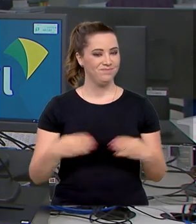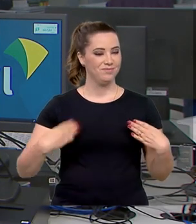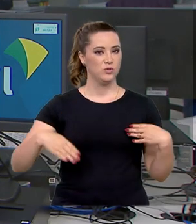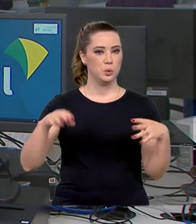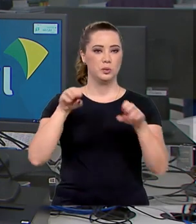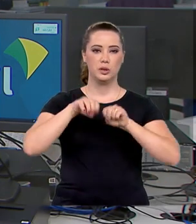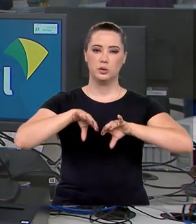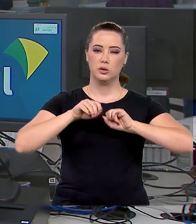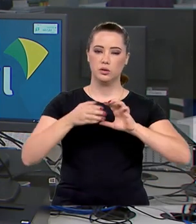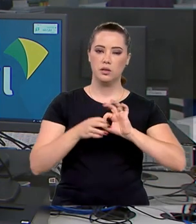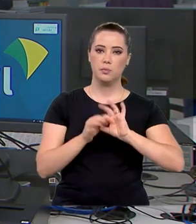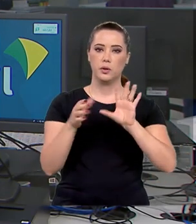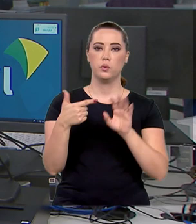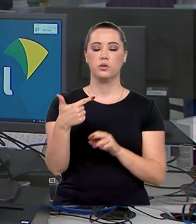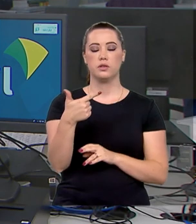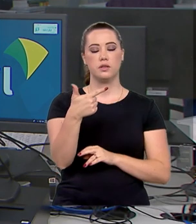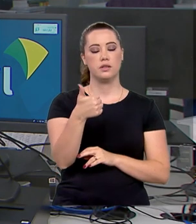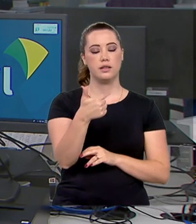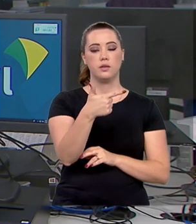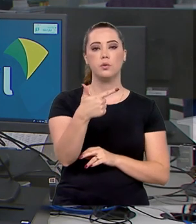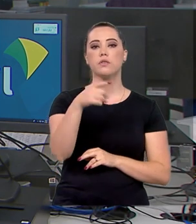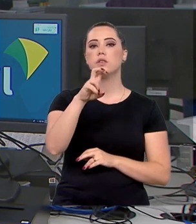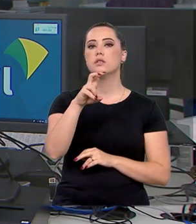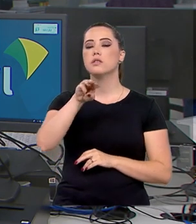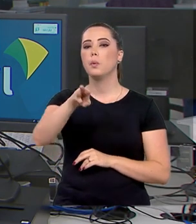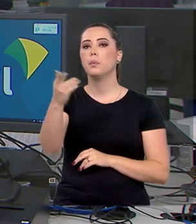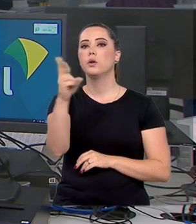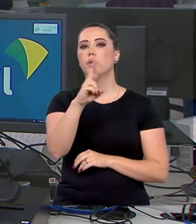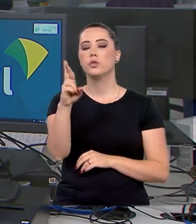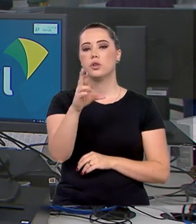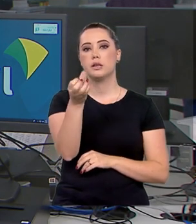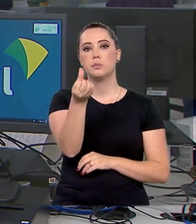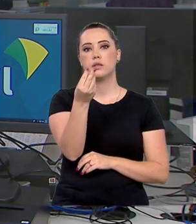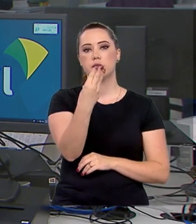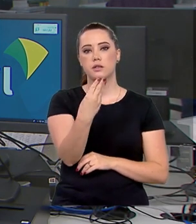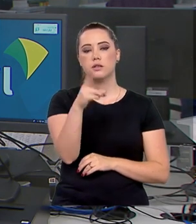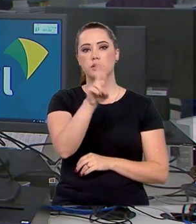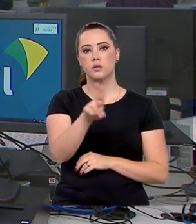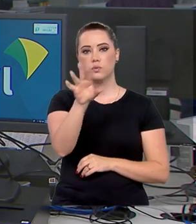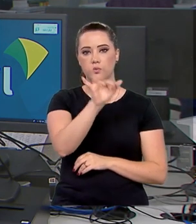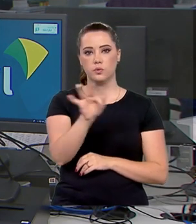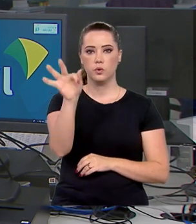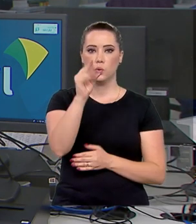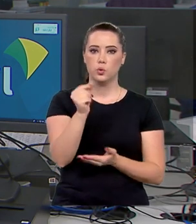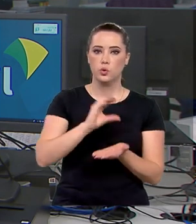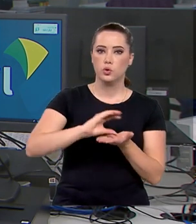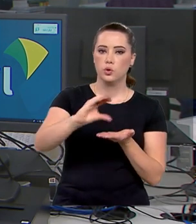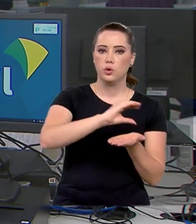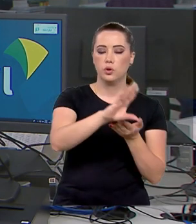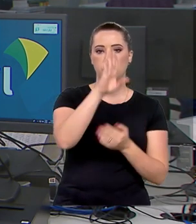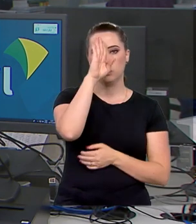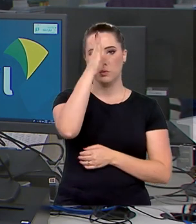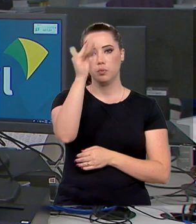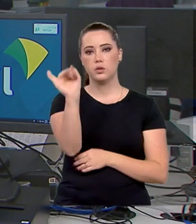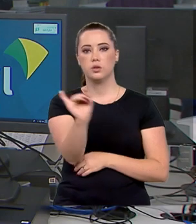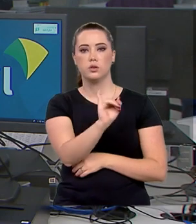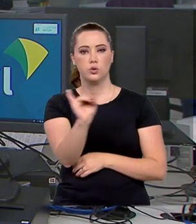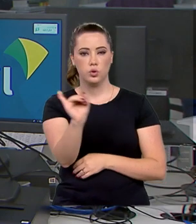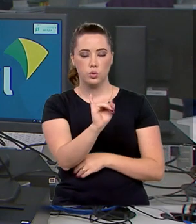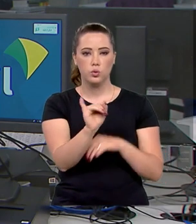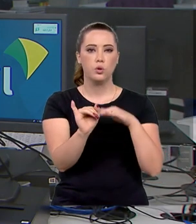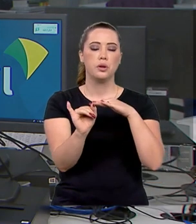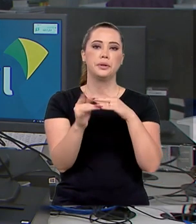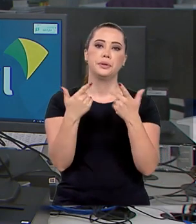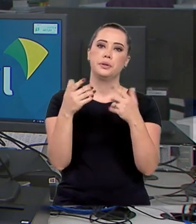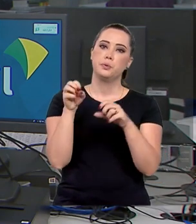milhões de reais para 63 universidades federais. Os recursos vão beneficiar principalmente as